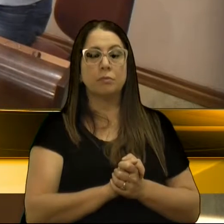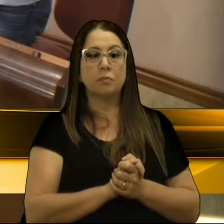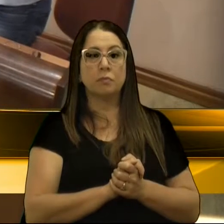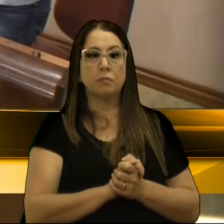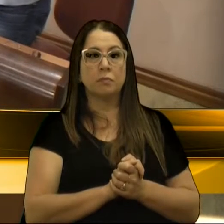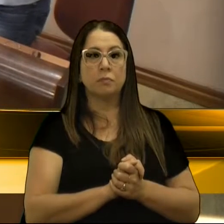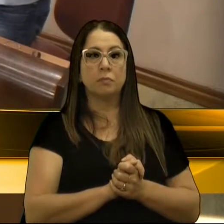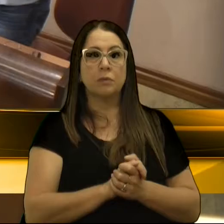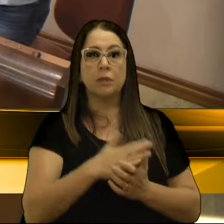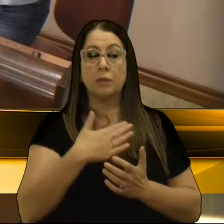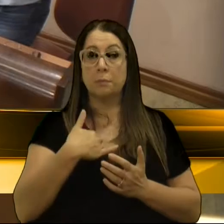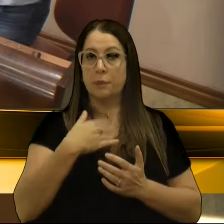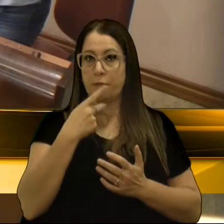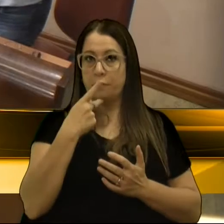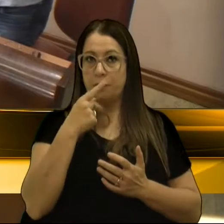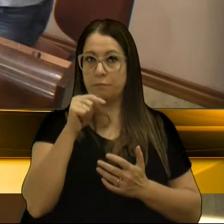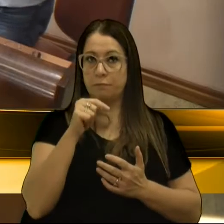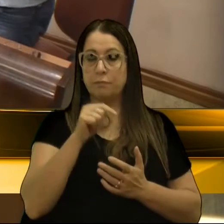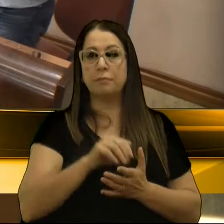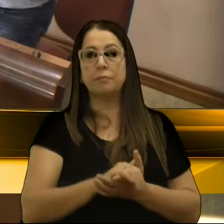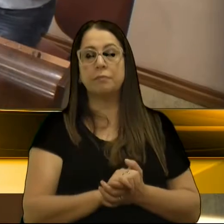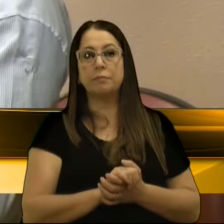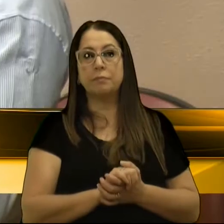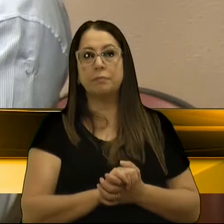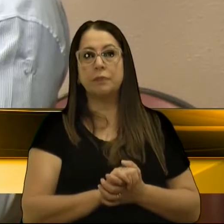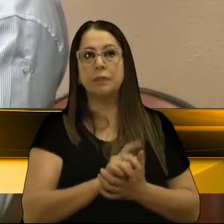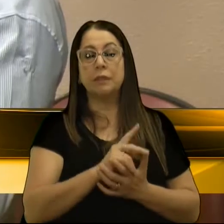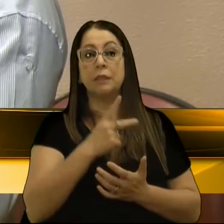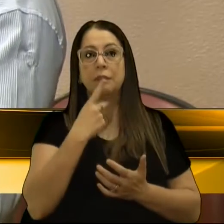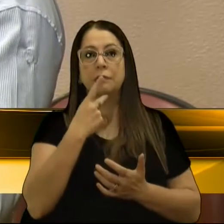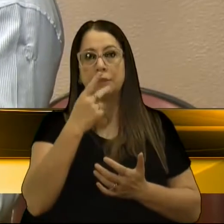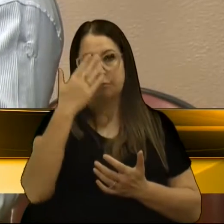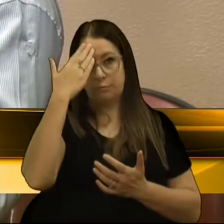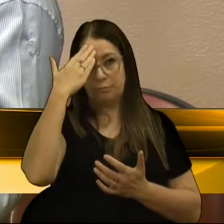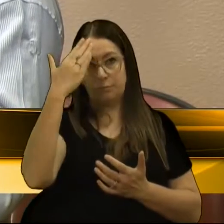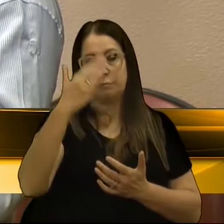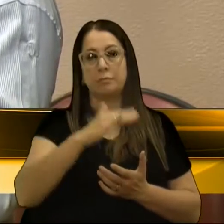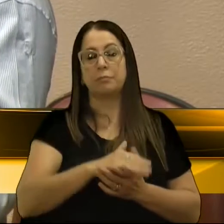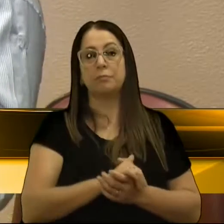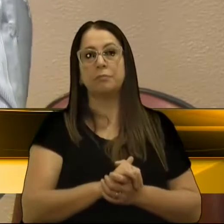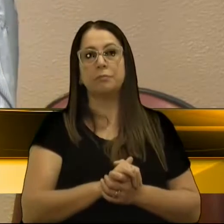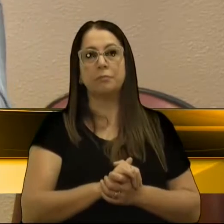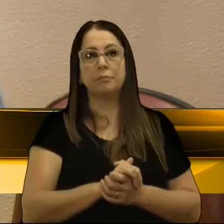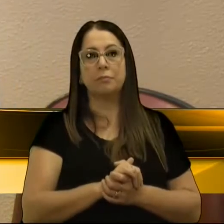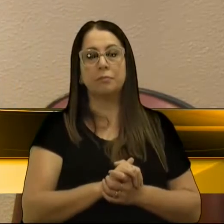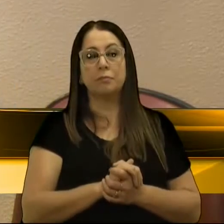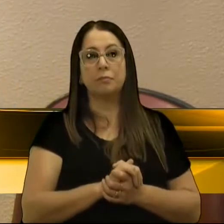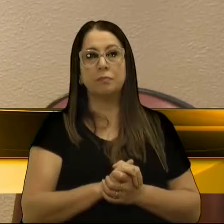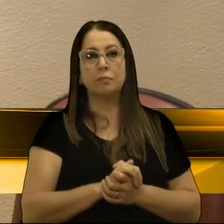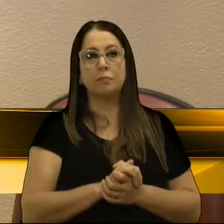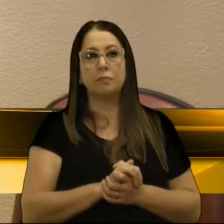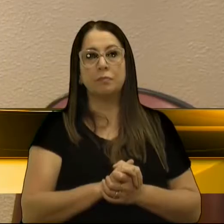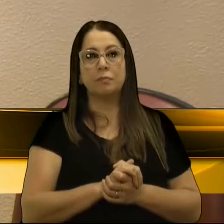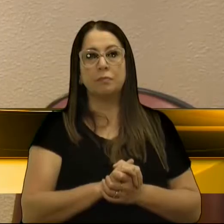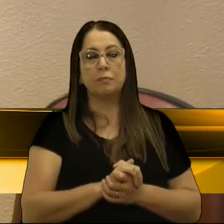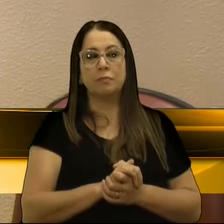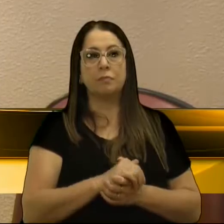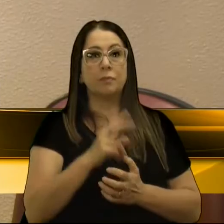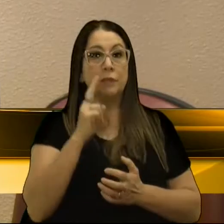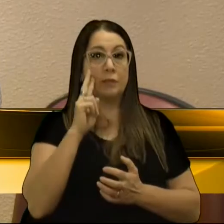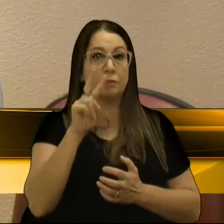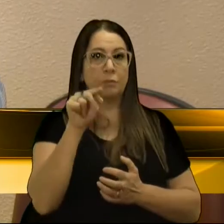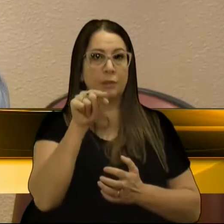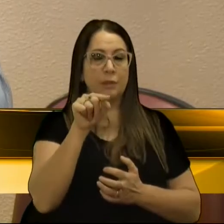A minha fala é uma fala de agradecimento, até porque nós vimos aqui